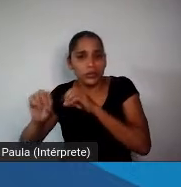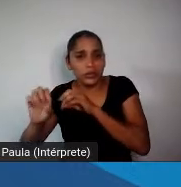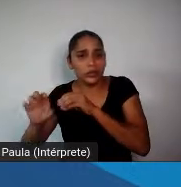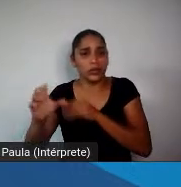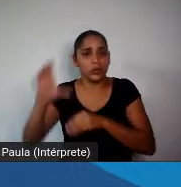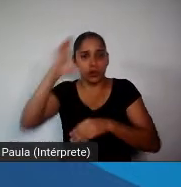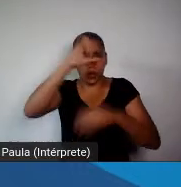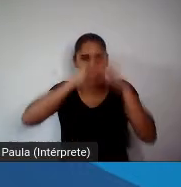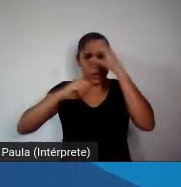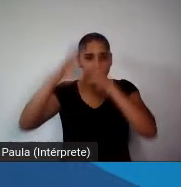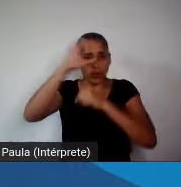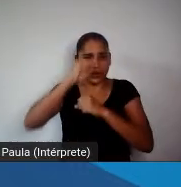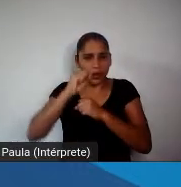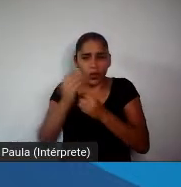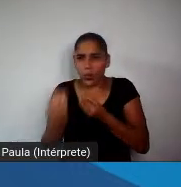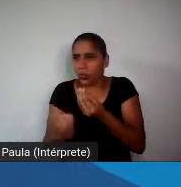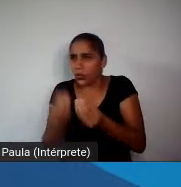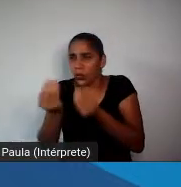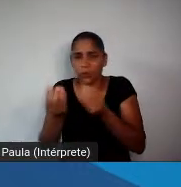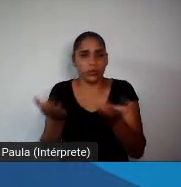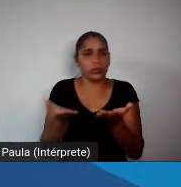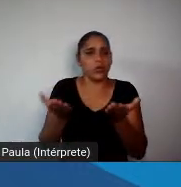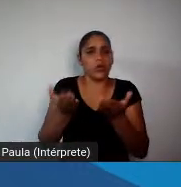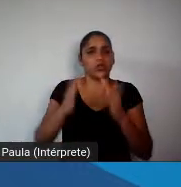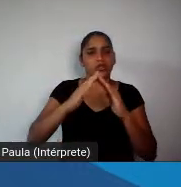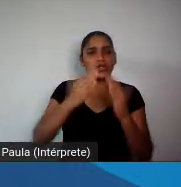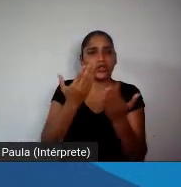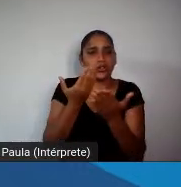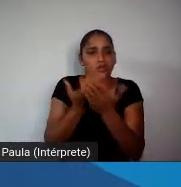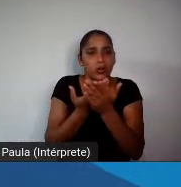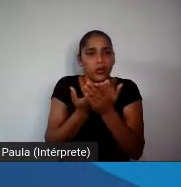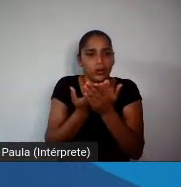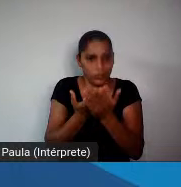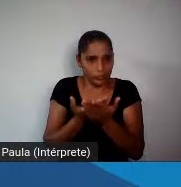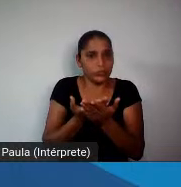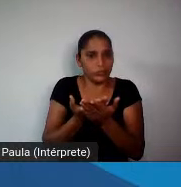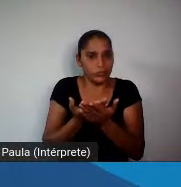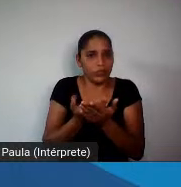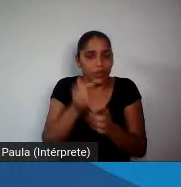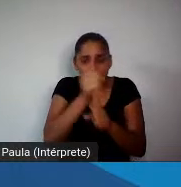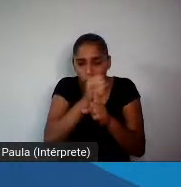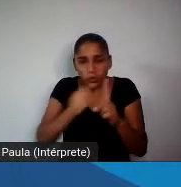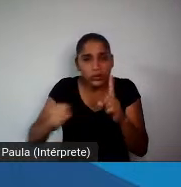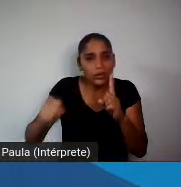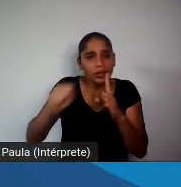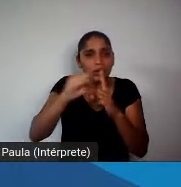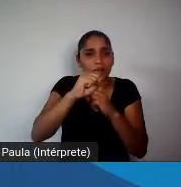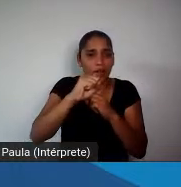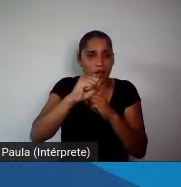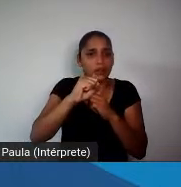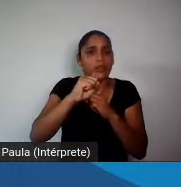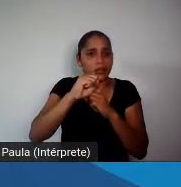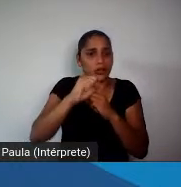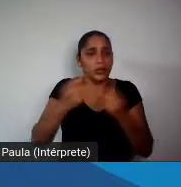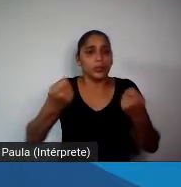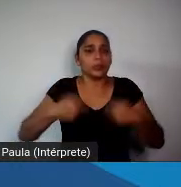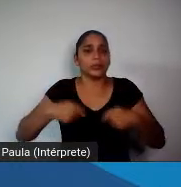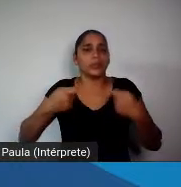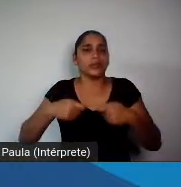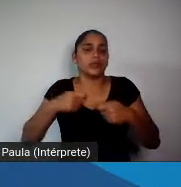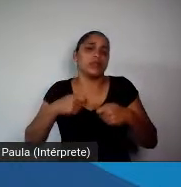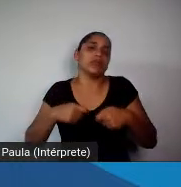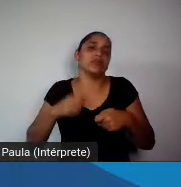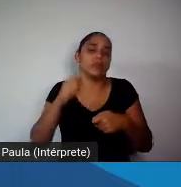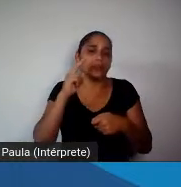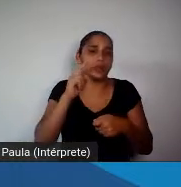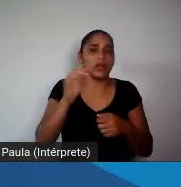como ficam hoje as escolas com este impacto? A sociedade toda tem que se apropriar disso e temos que, juntos,